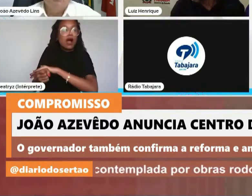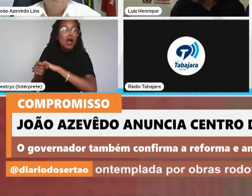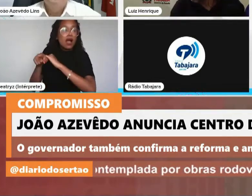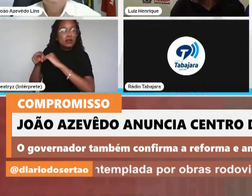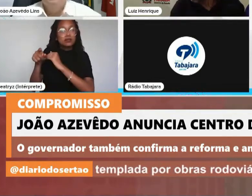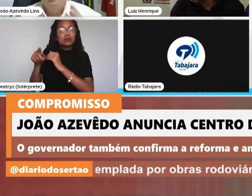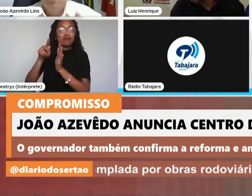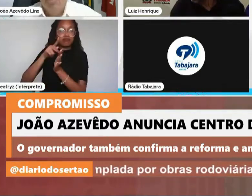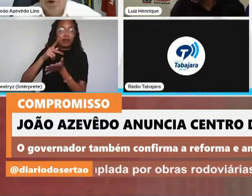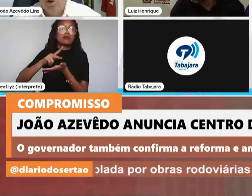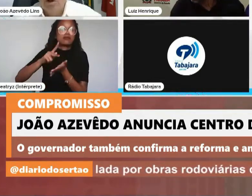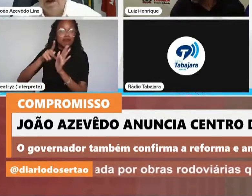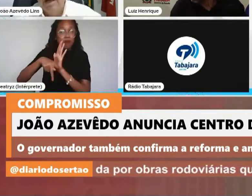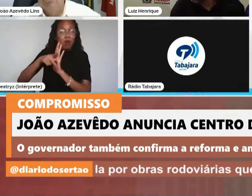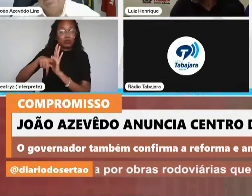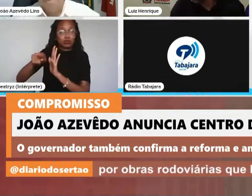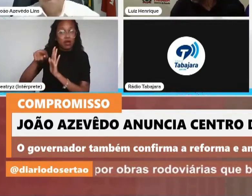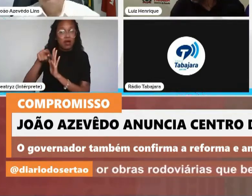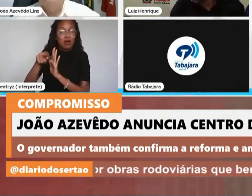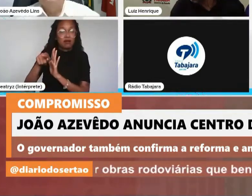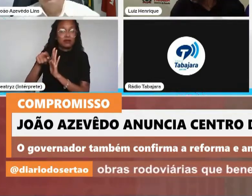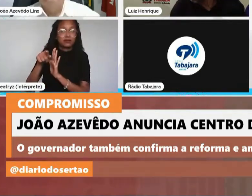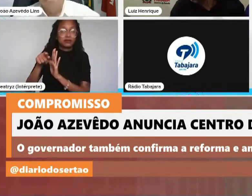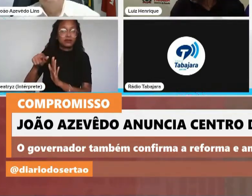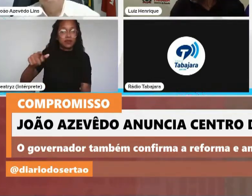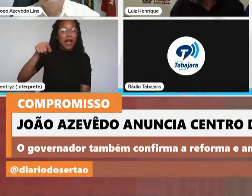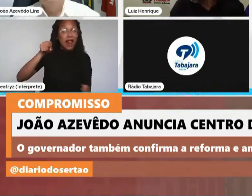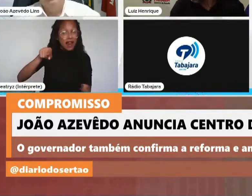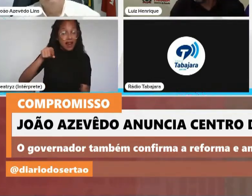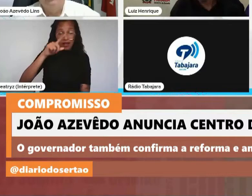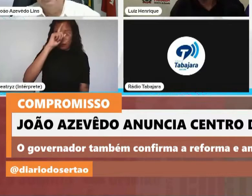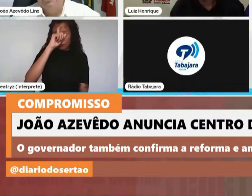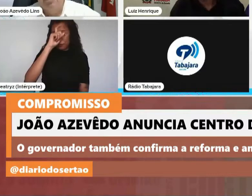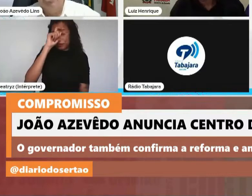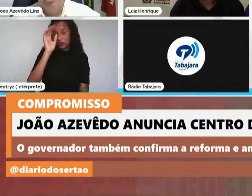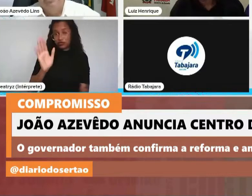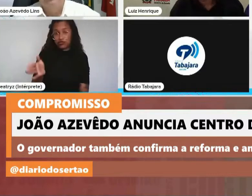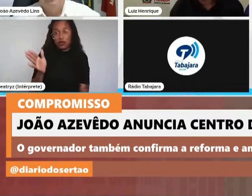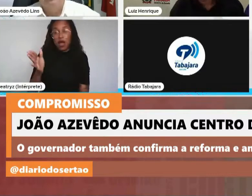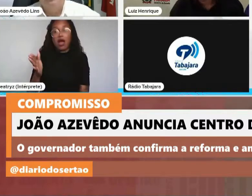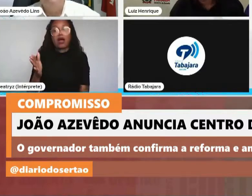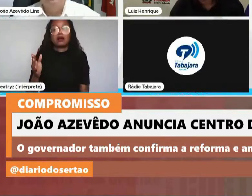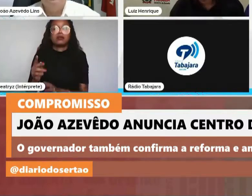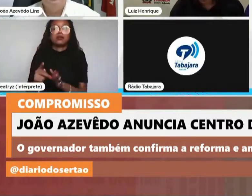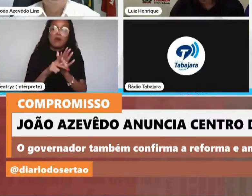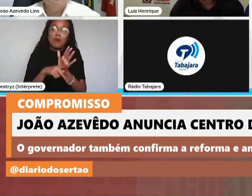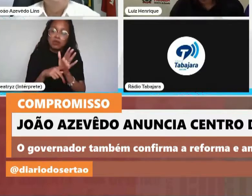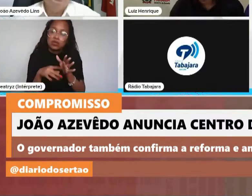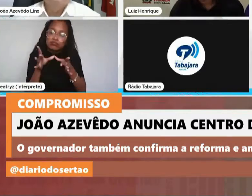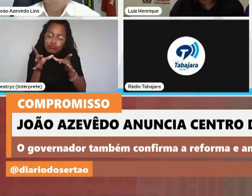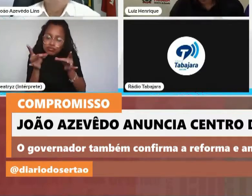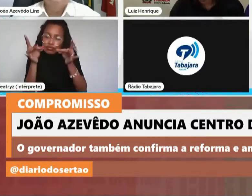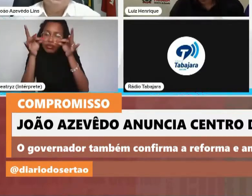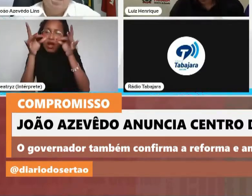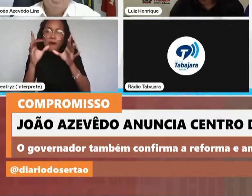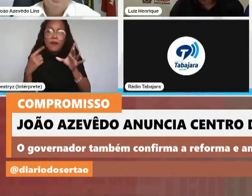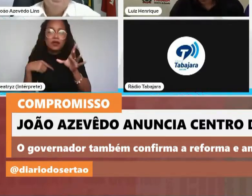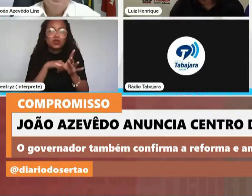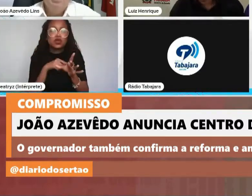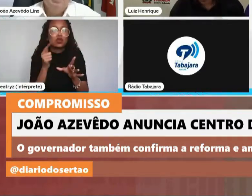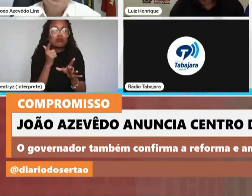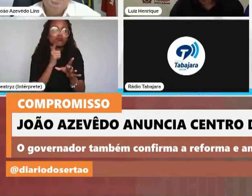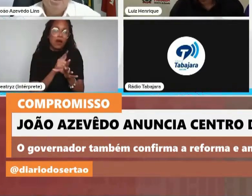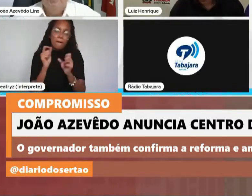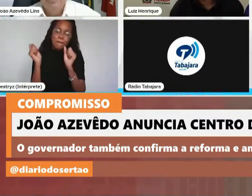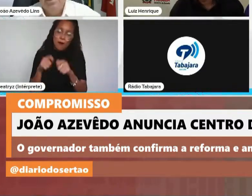projeto. Lá no caso do hospital, já está em fase de projeto e detalhamento para que a gente possa licitar